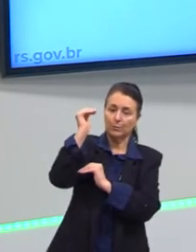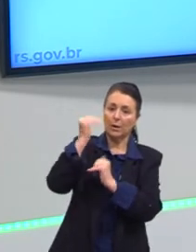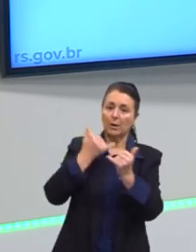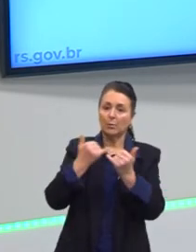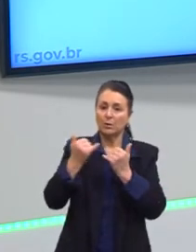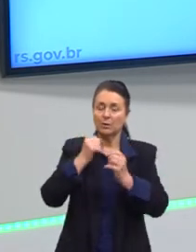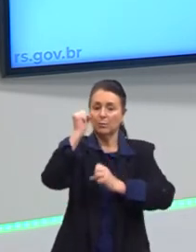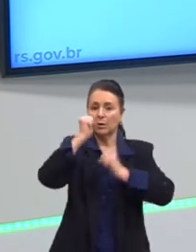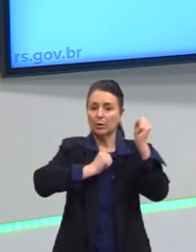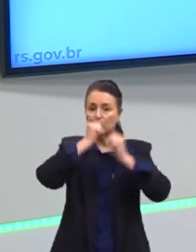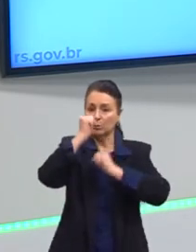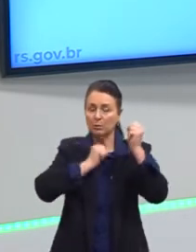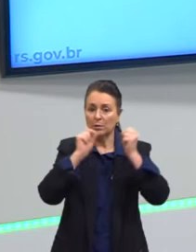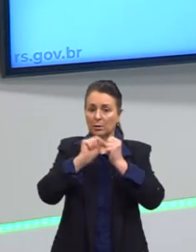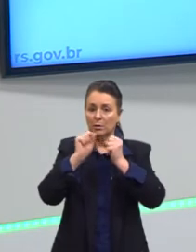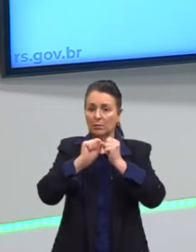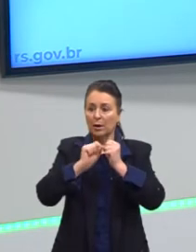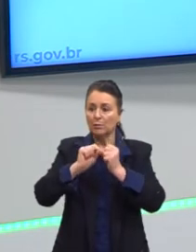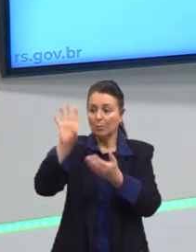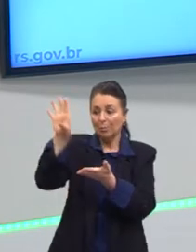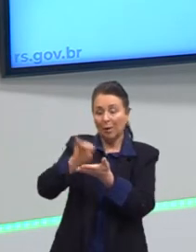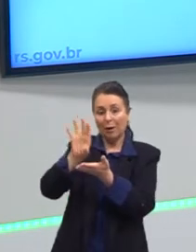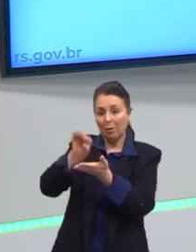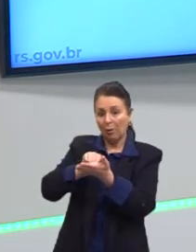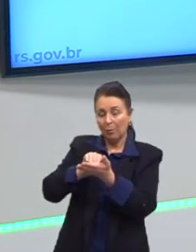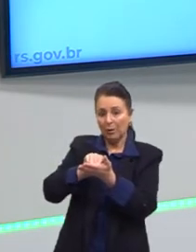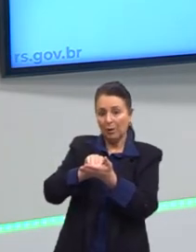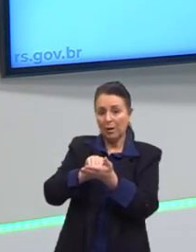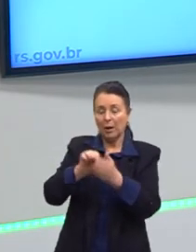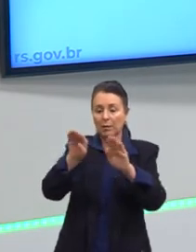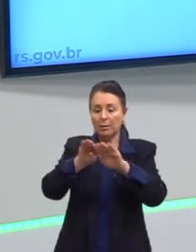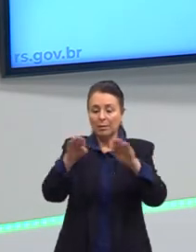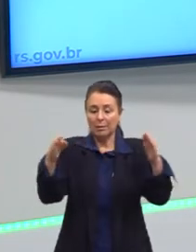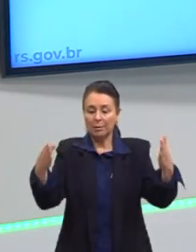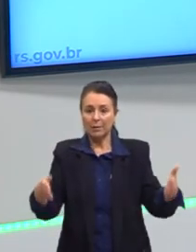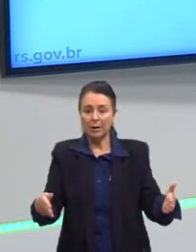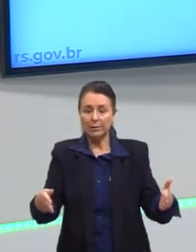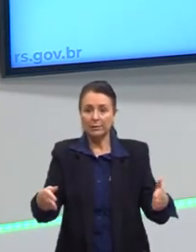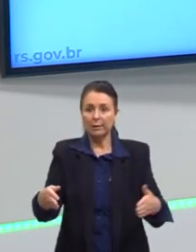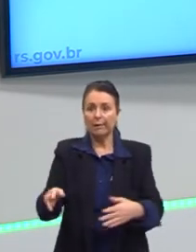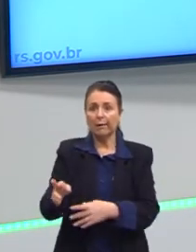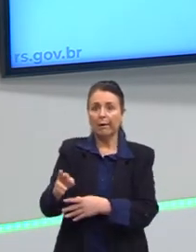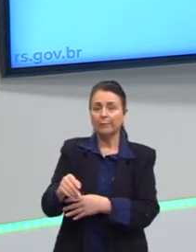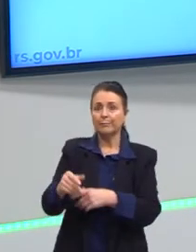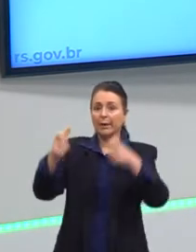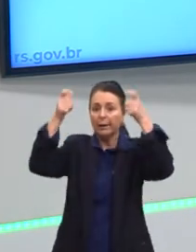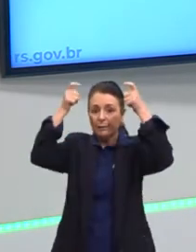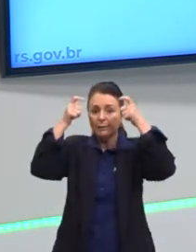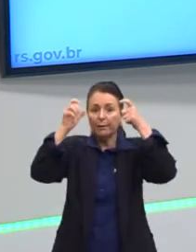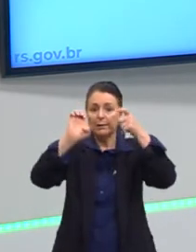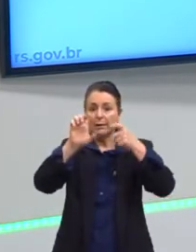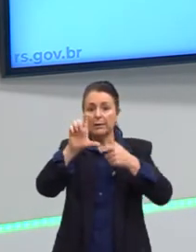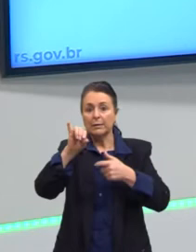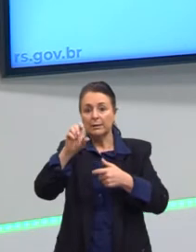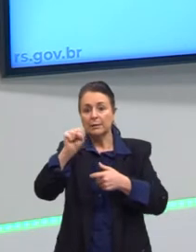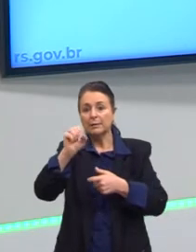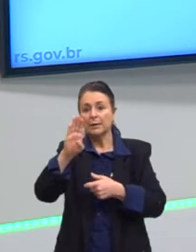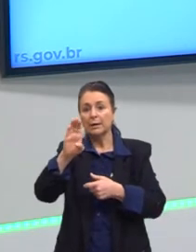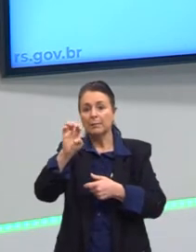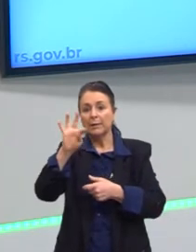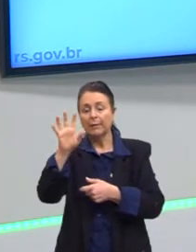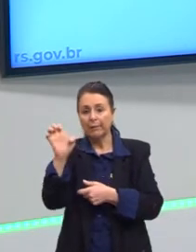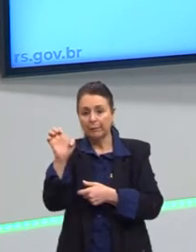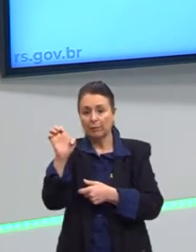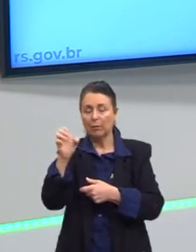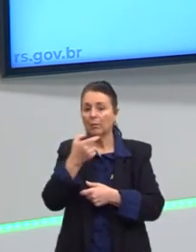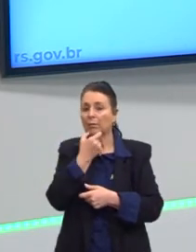indústria fornece uma réplica da mesa da rainha Elizabeth II. Só que, claro, com produtos